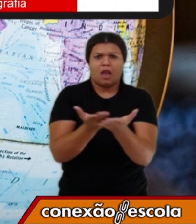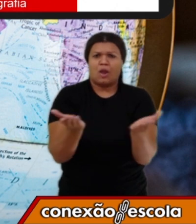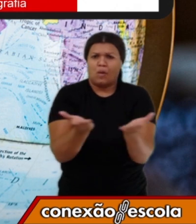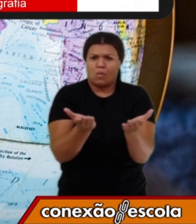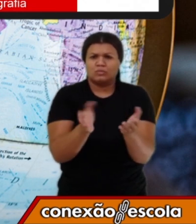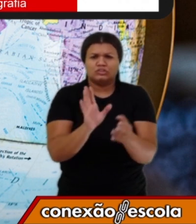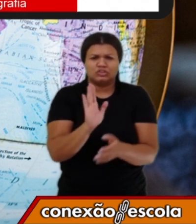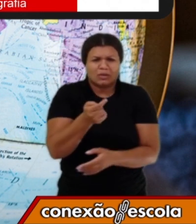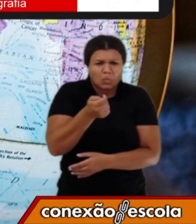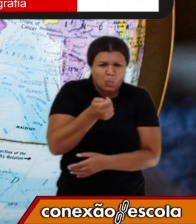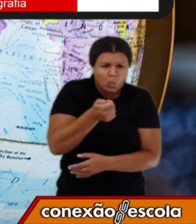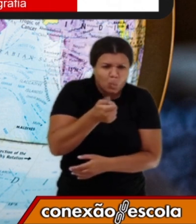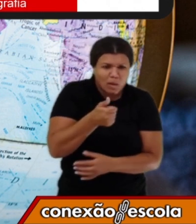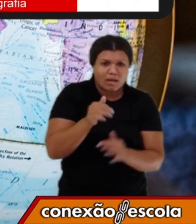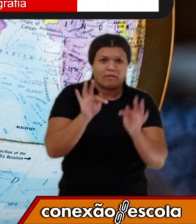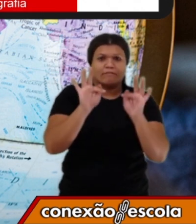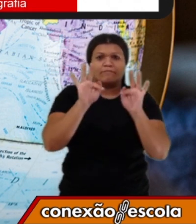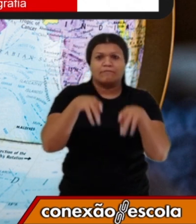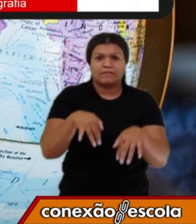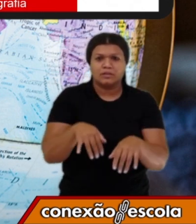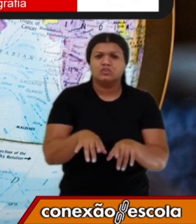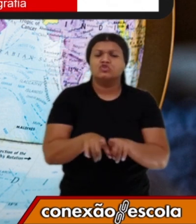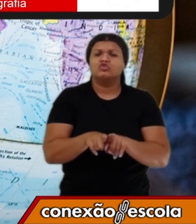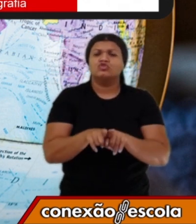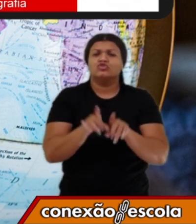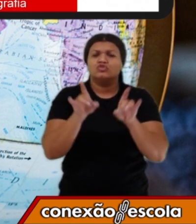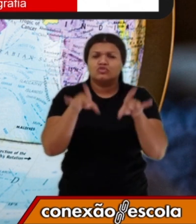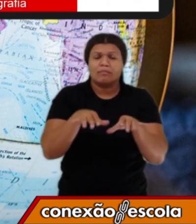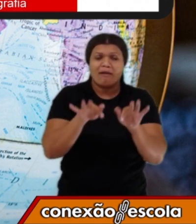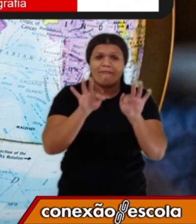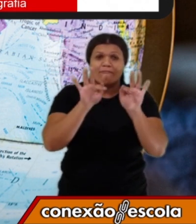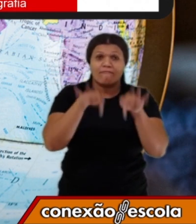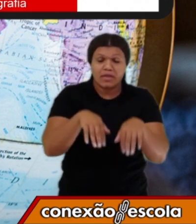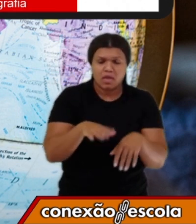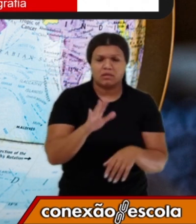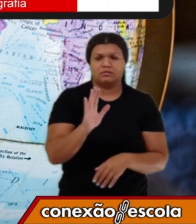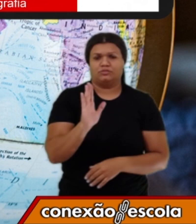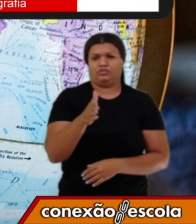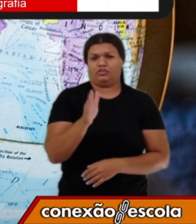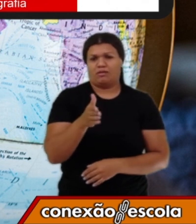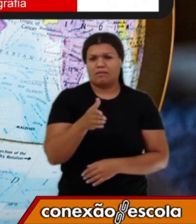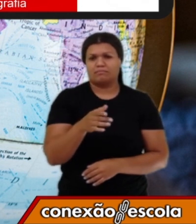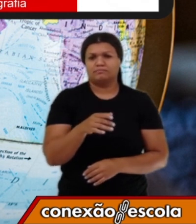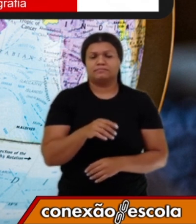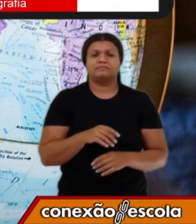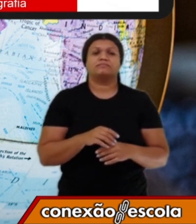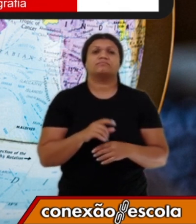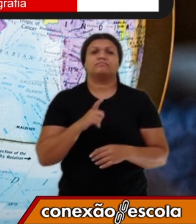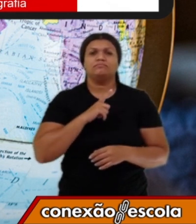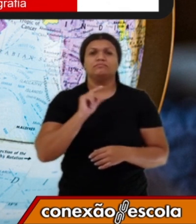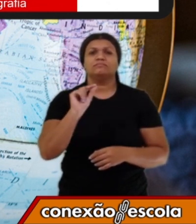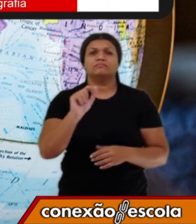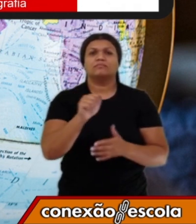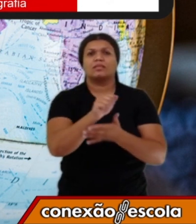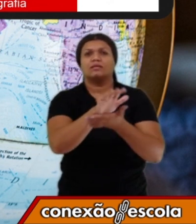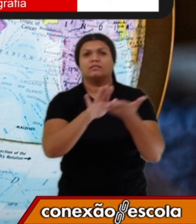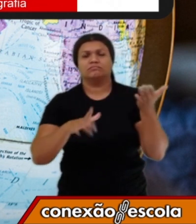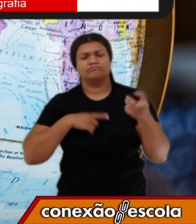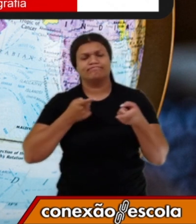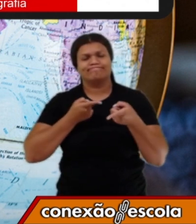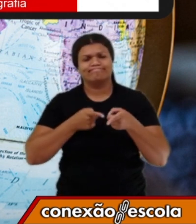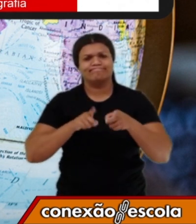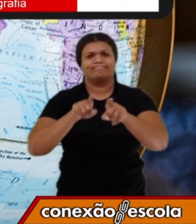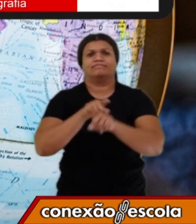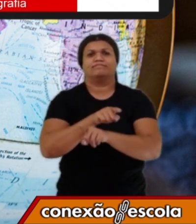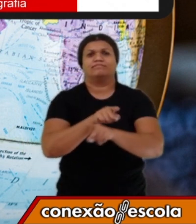chegando ao fim, mas só para a gente encerrar com chave de ouro, vamos às atividades. E eu tenho um desafio para vocês.